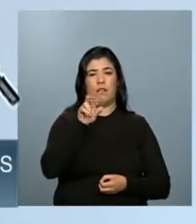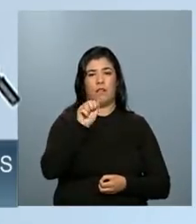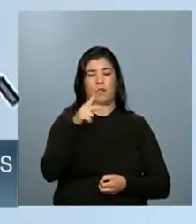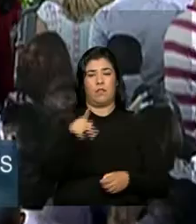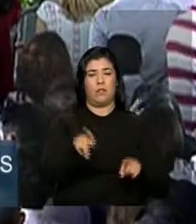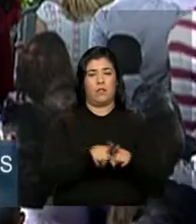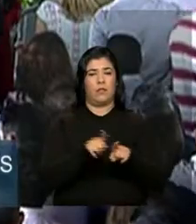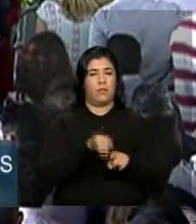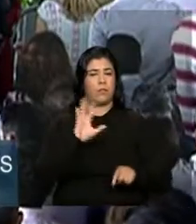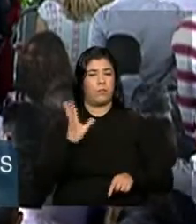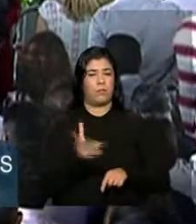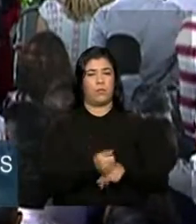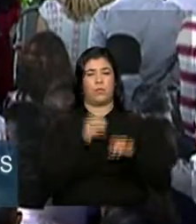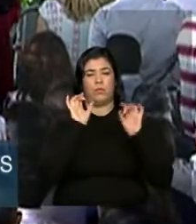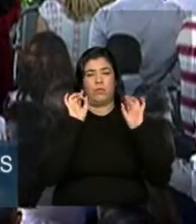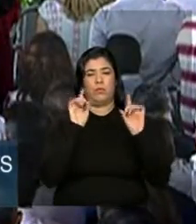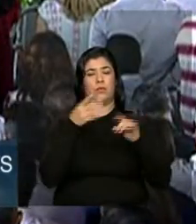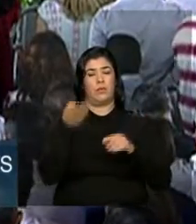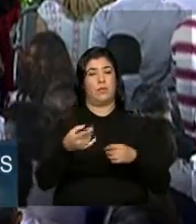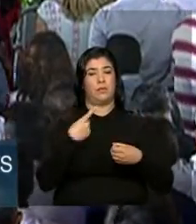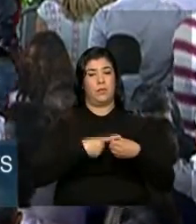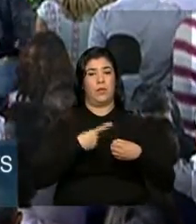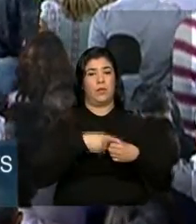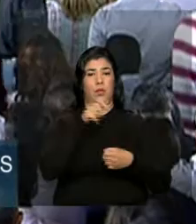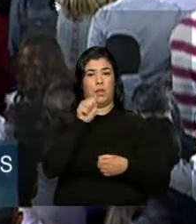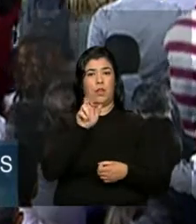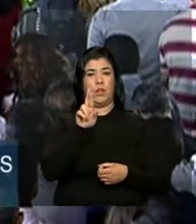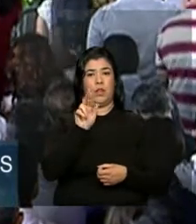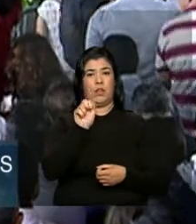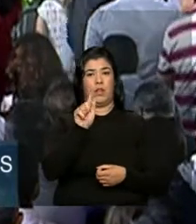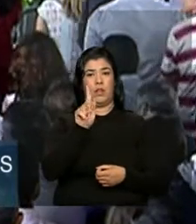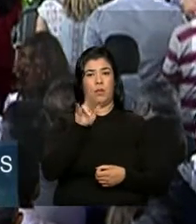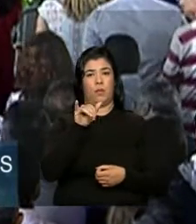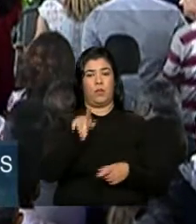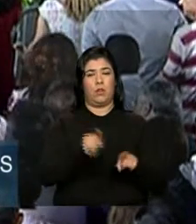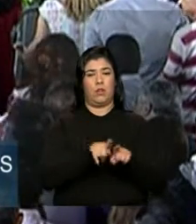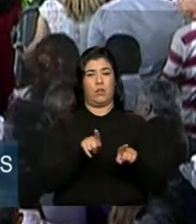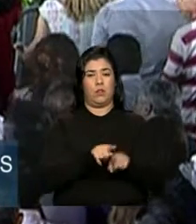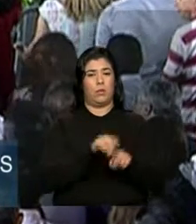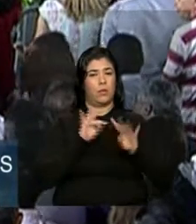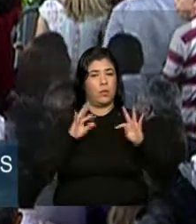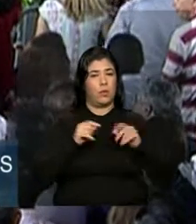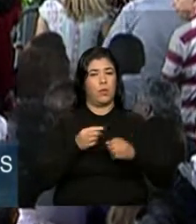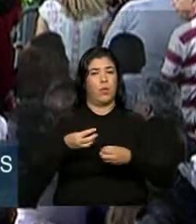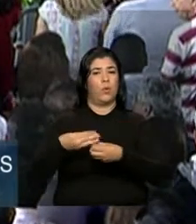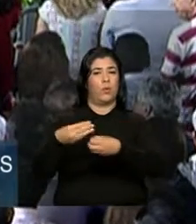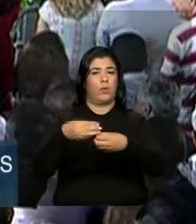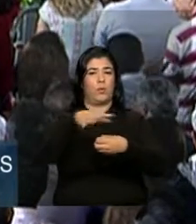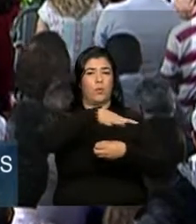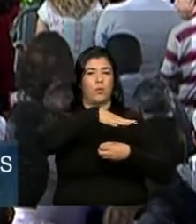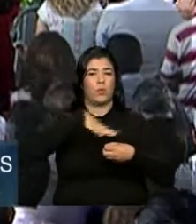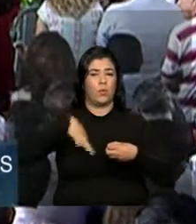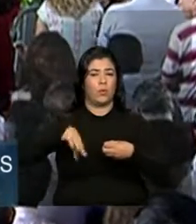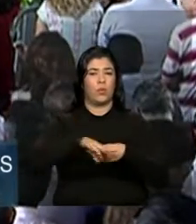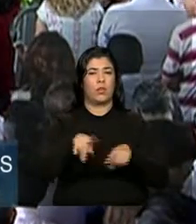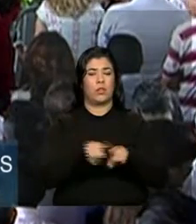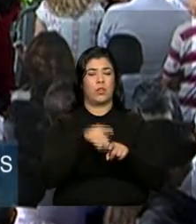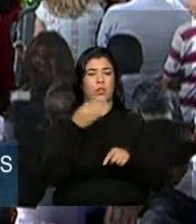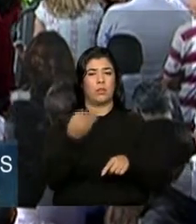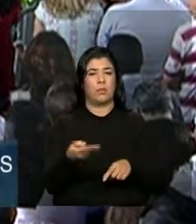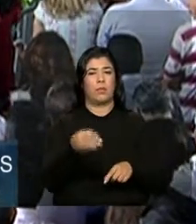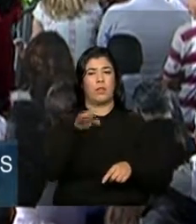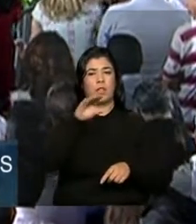maravilhoso, não só para Araguari, mas para toda a região. E seu Sérgio Pizzolato, o construtor desse grande